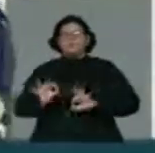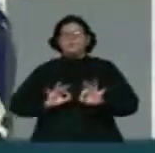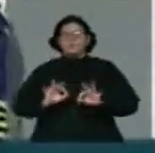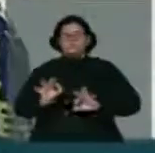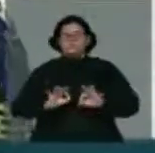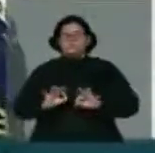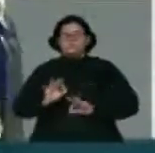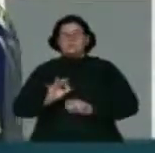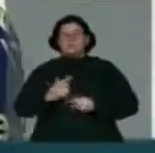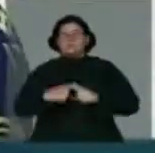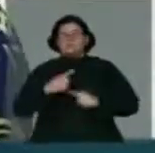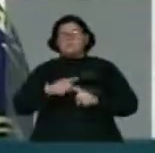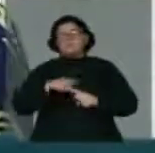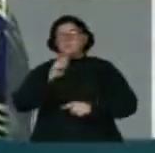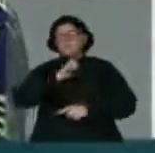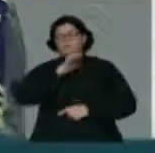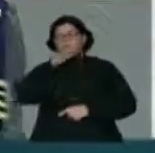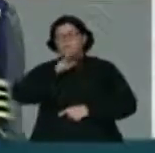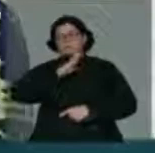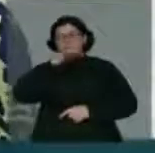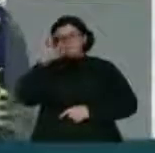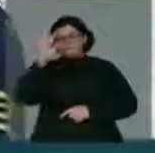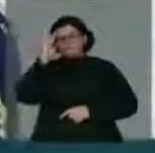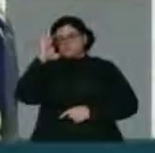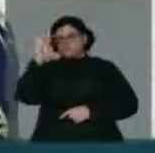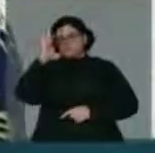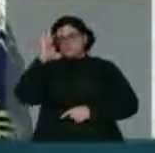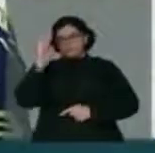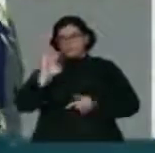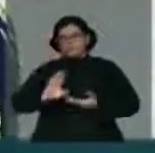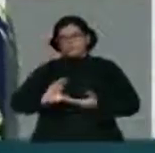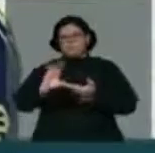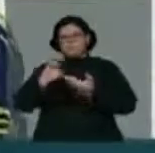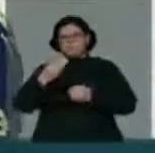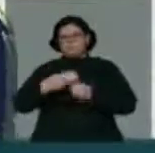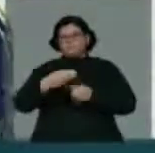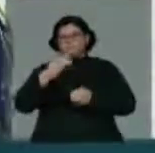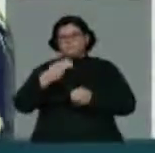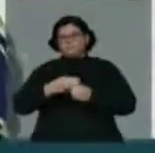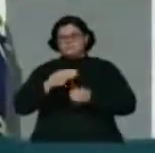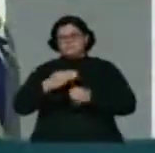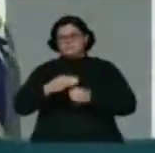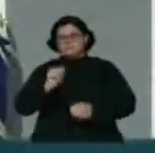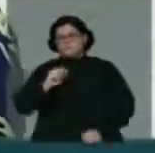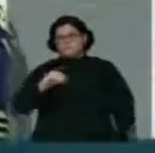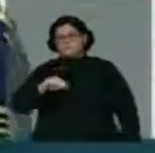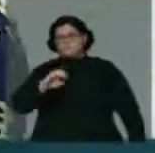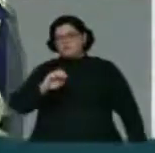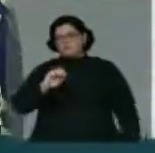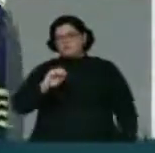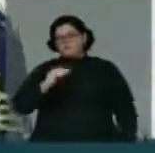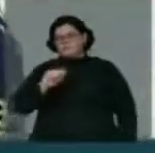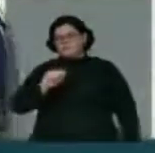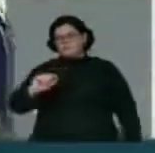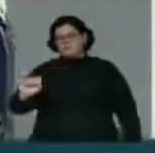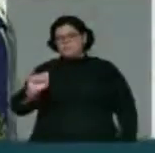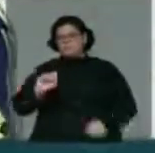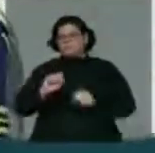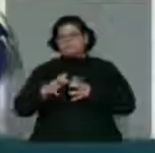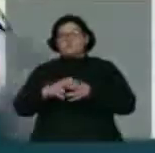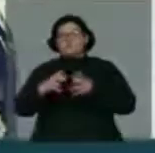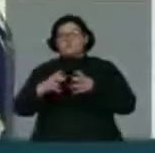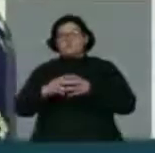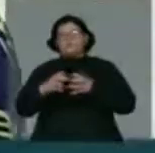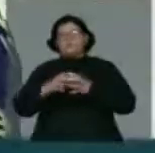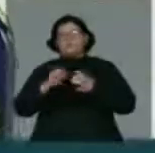É um absurdo imaginar que os conselhos municipais são ameaças ao legislativo. Por isso que a